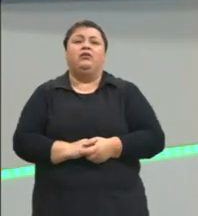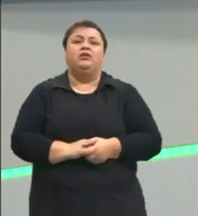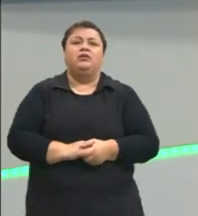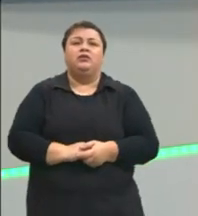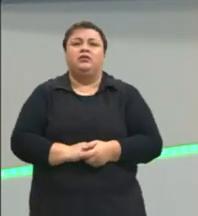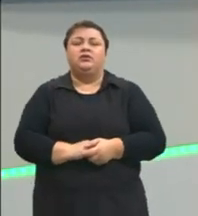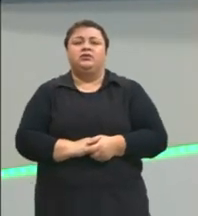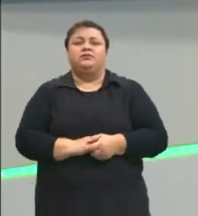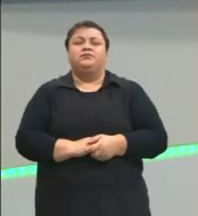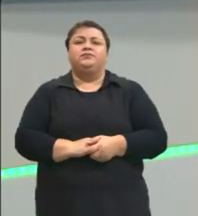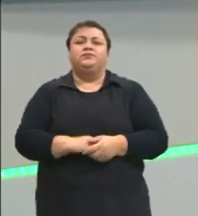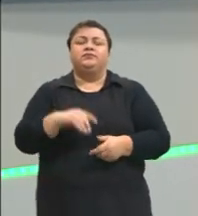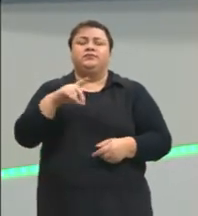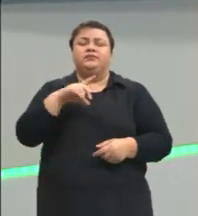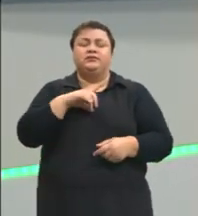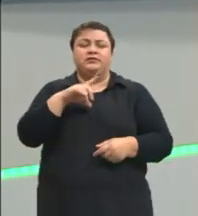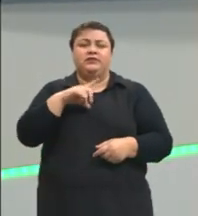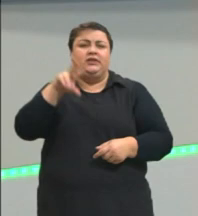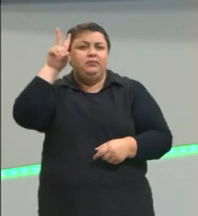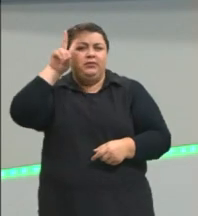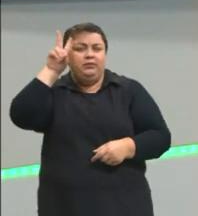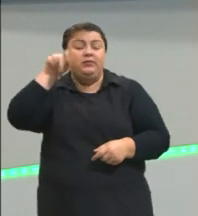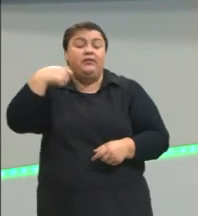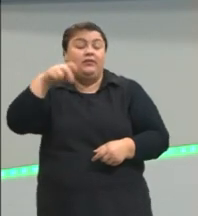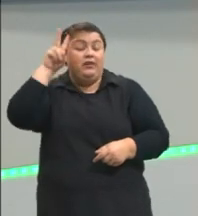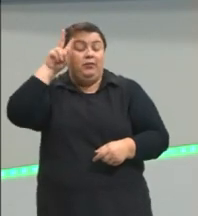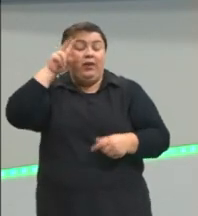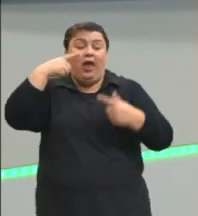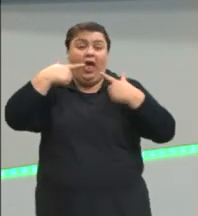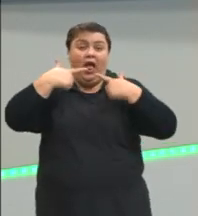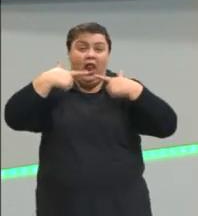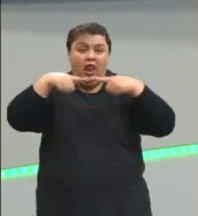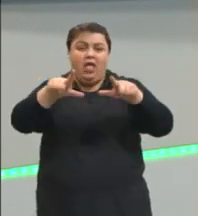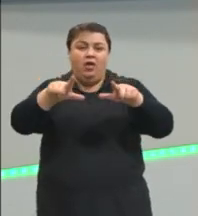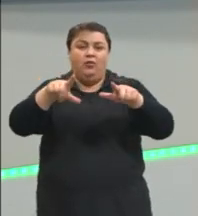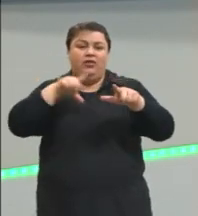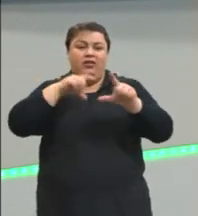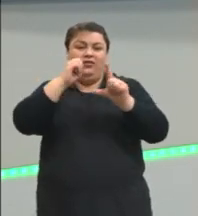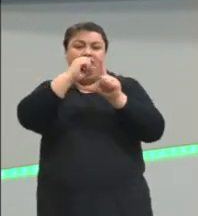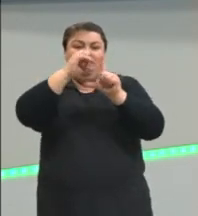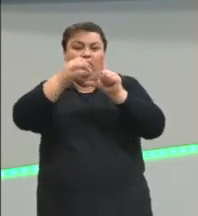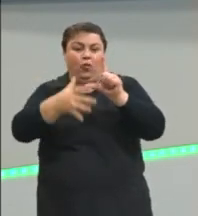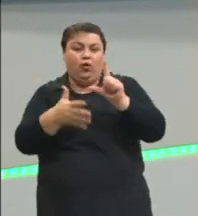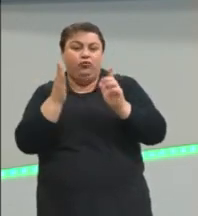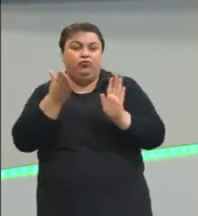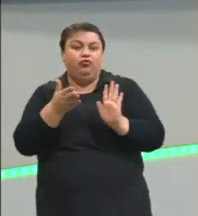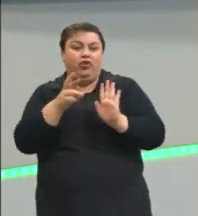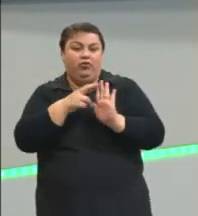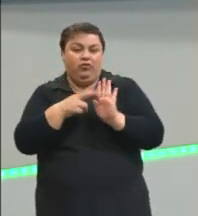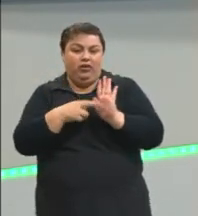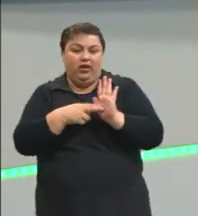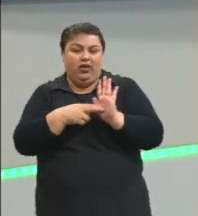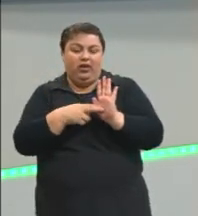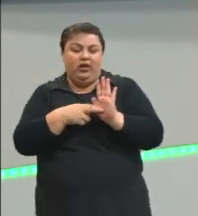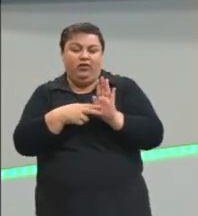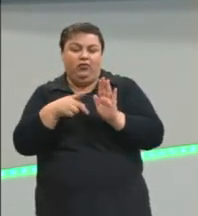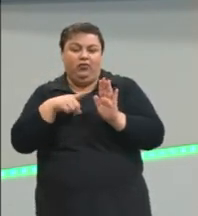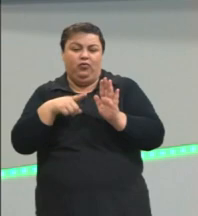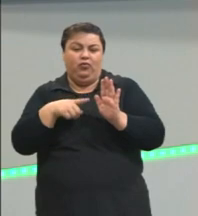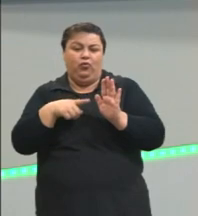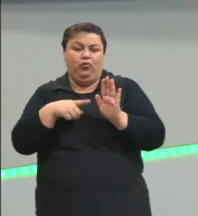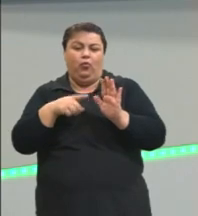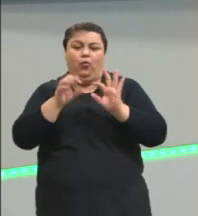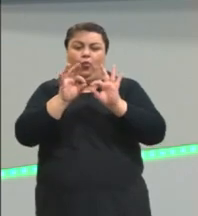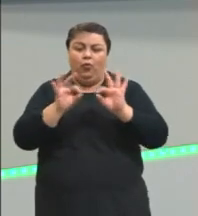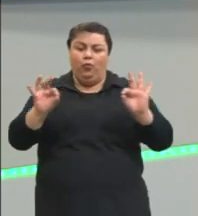além disso, a gente precisa lembrar que a língua, sendo esse código pré-estabelecido e comum entre os indivíduos de uma